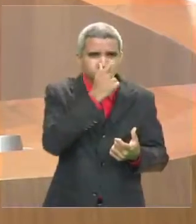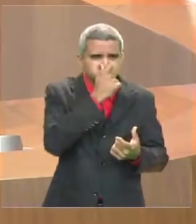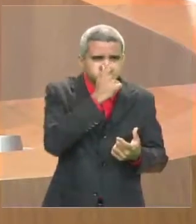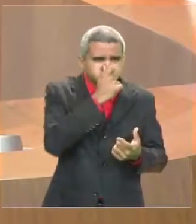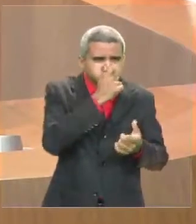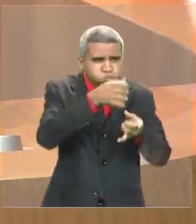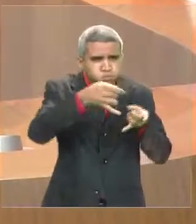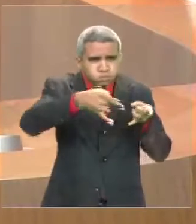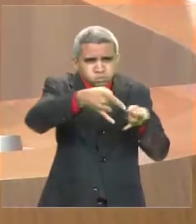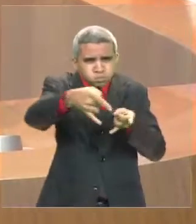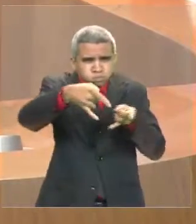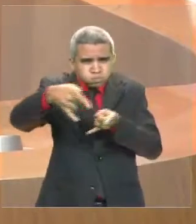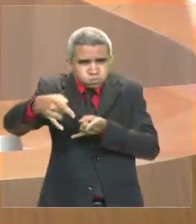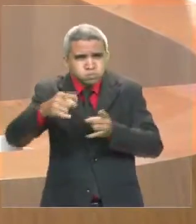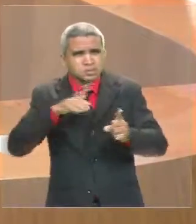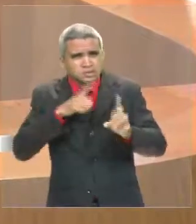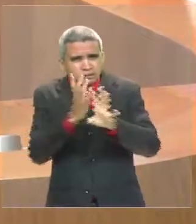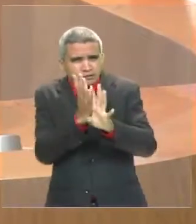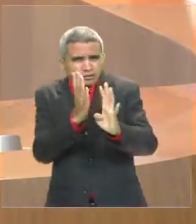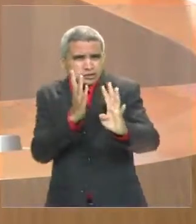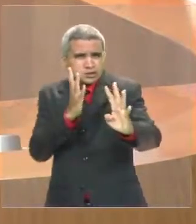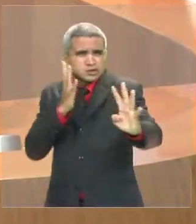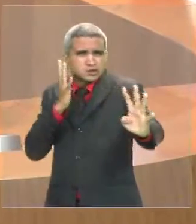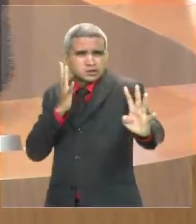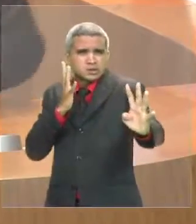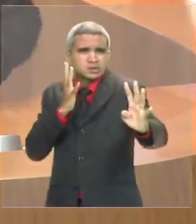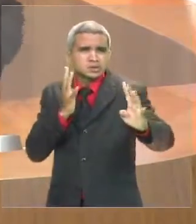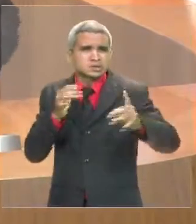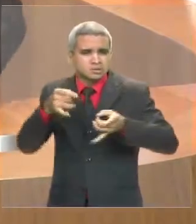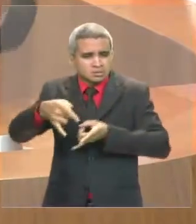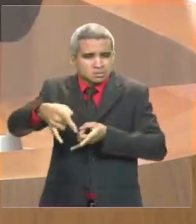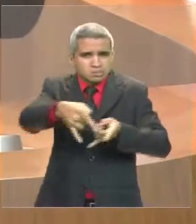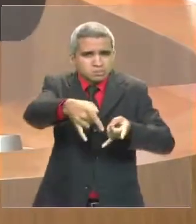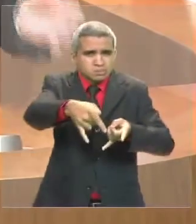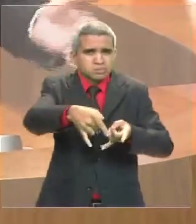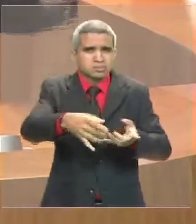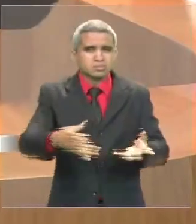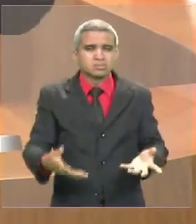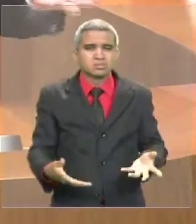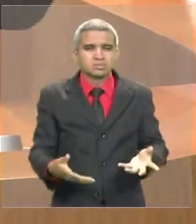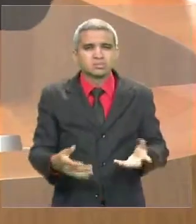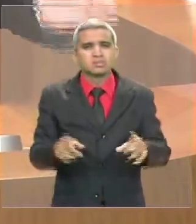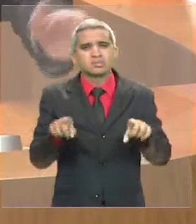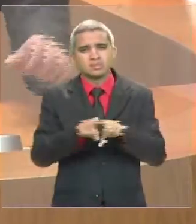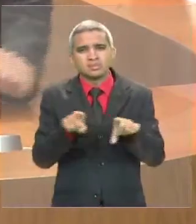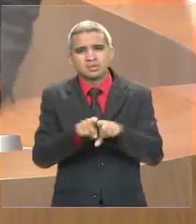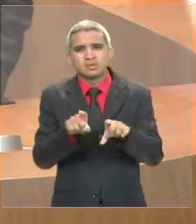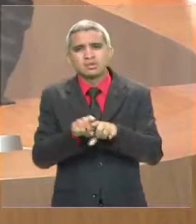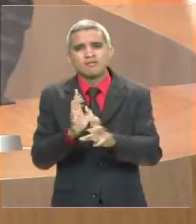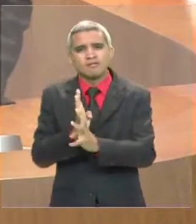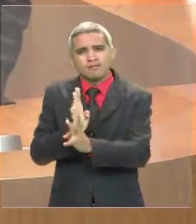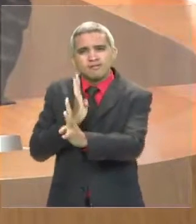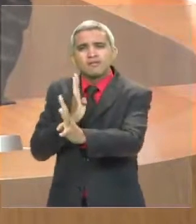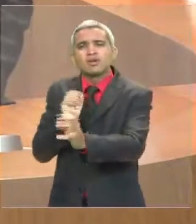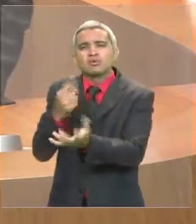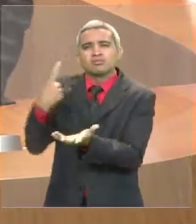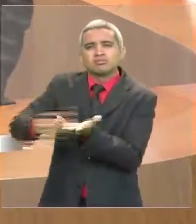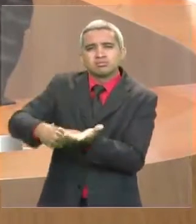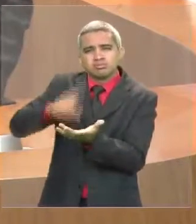continuam com as filas nos hospitais e as marcas nos corredores. A humilhação na fila de marcação de consulta.